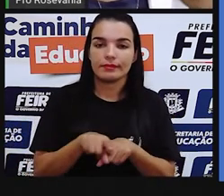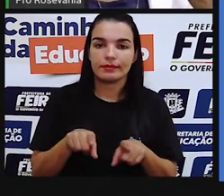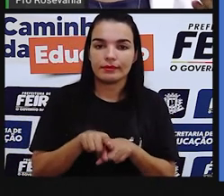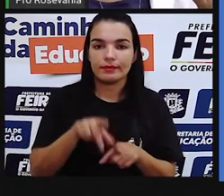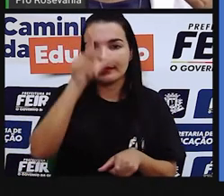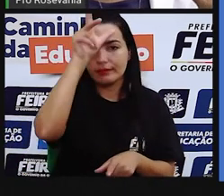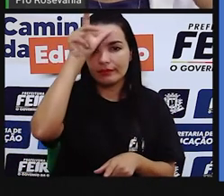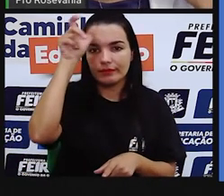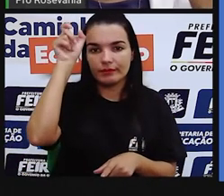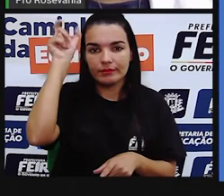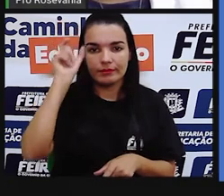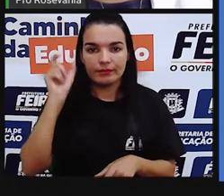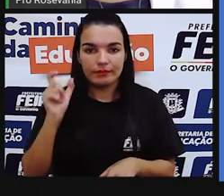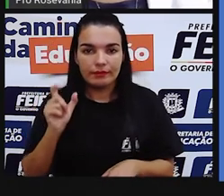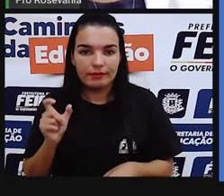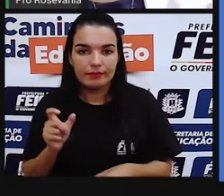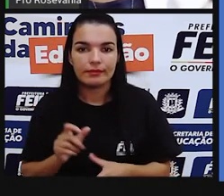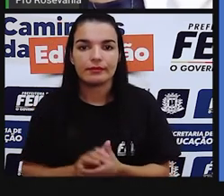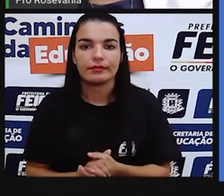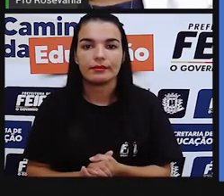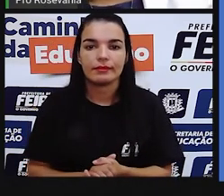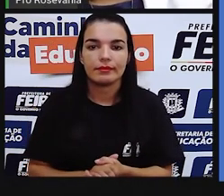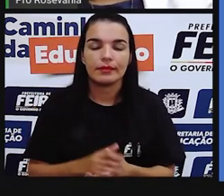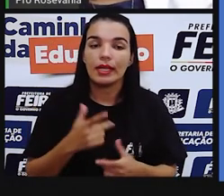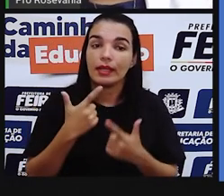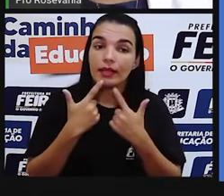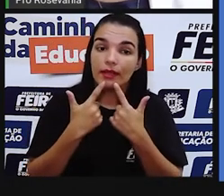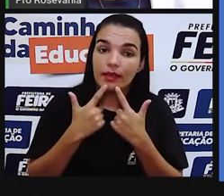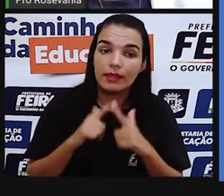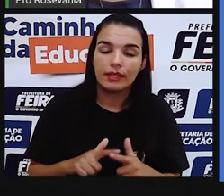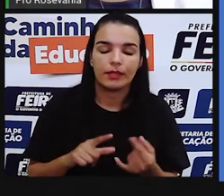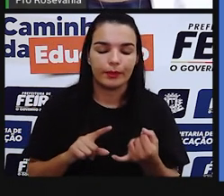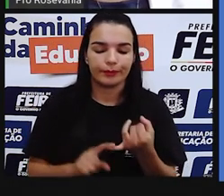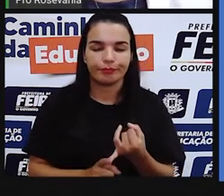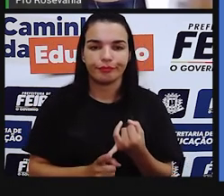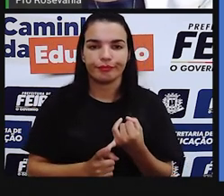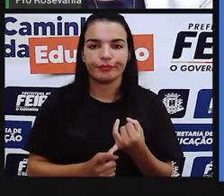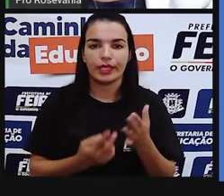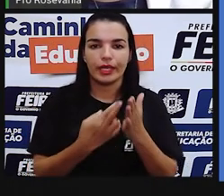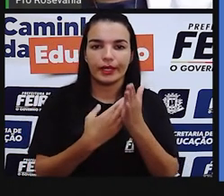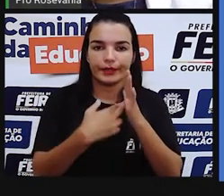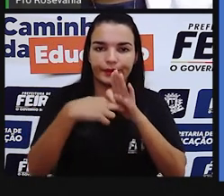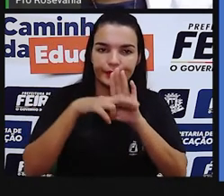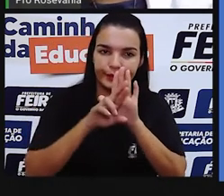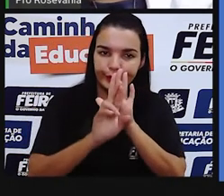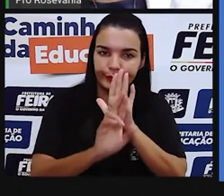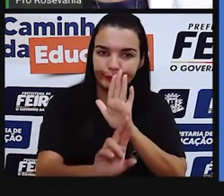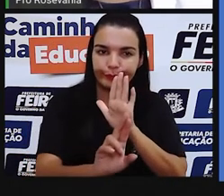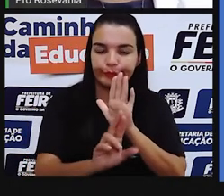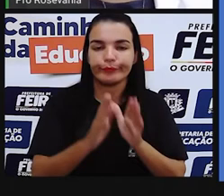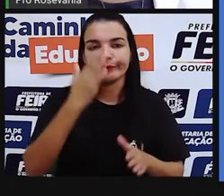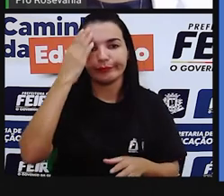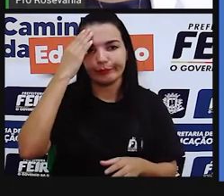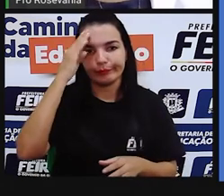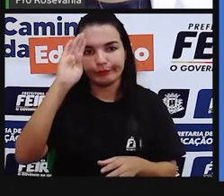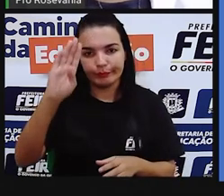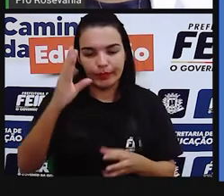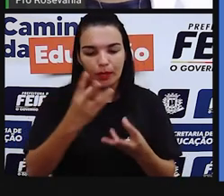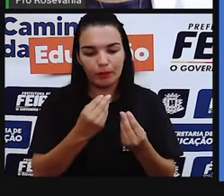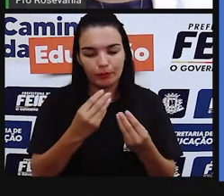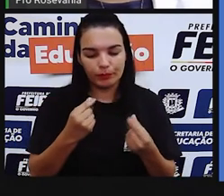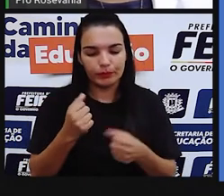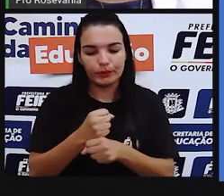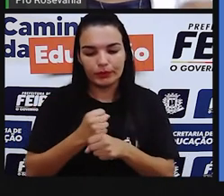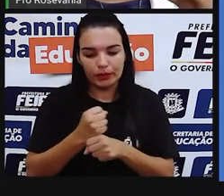olha e você segue ali no que a gente fala é o português. A religião durante muito tempo que é dominada